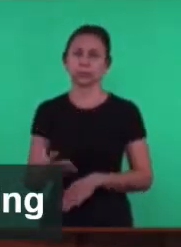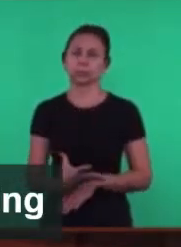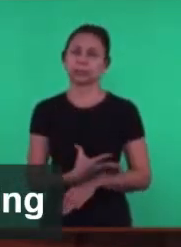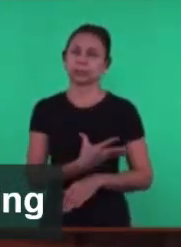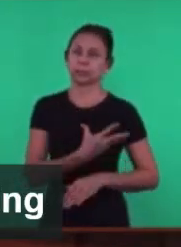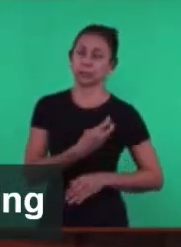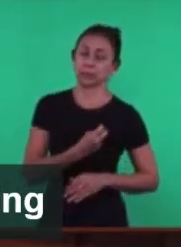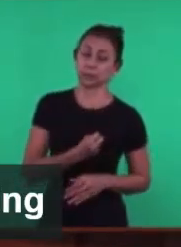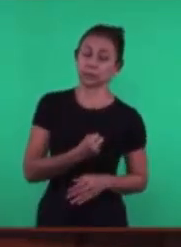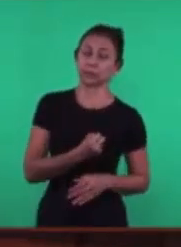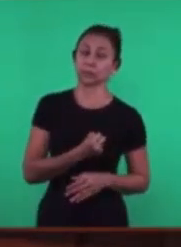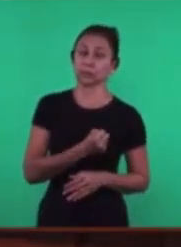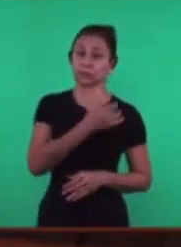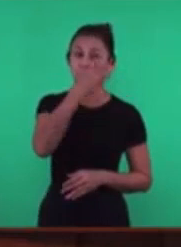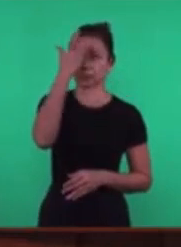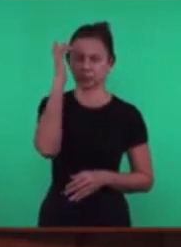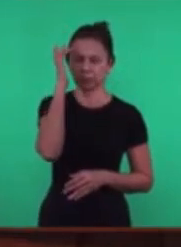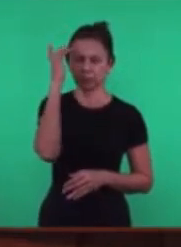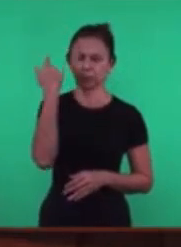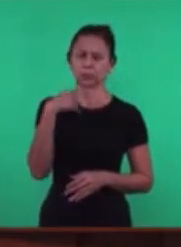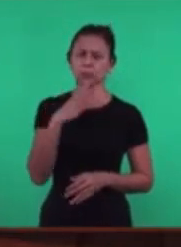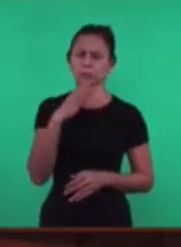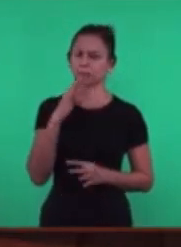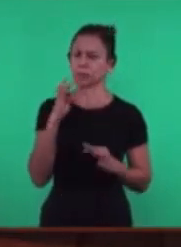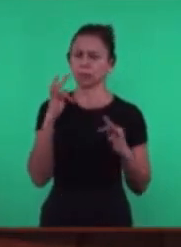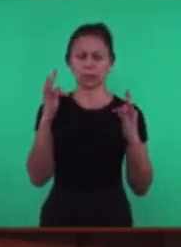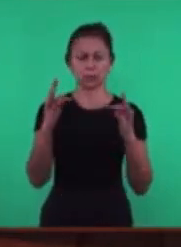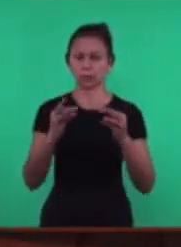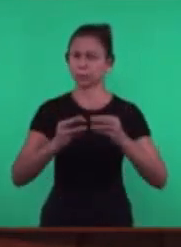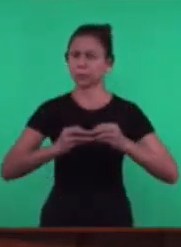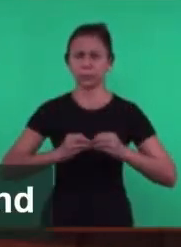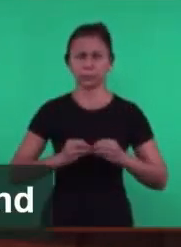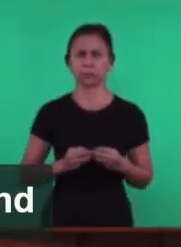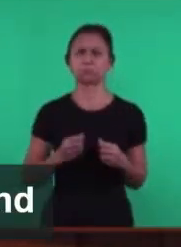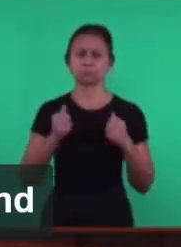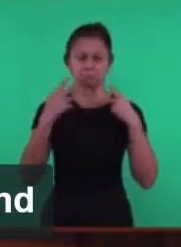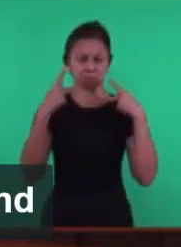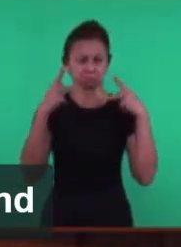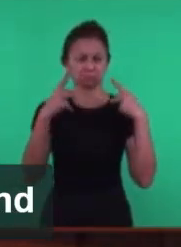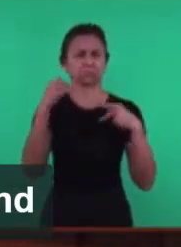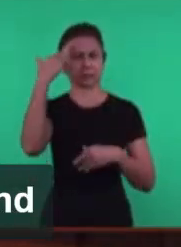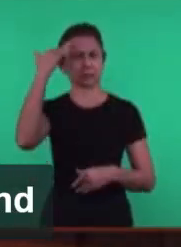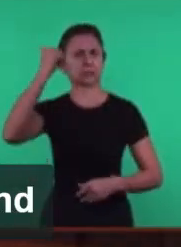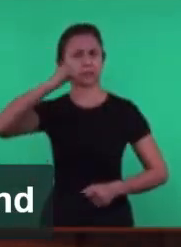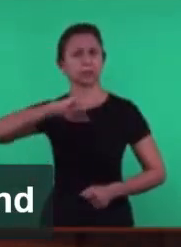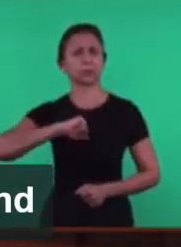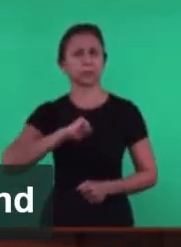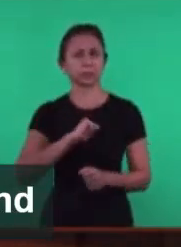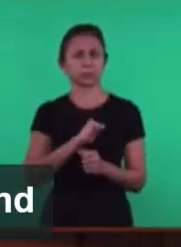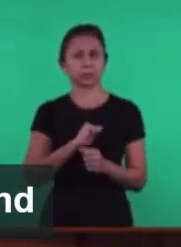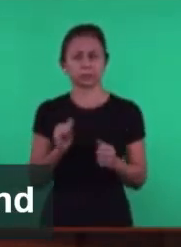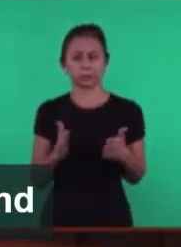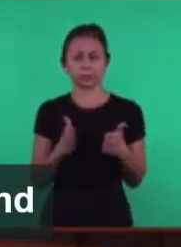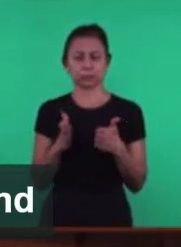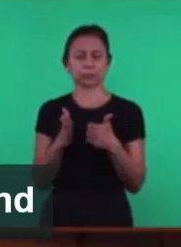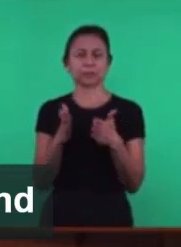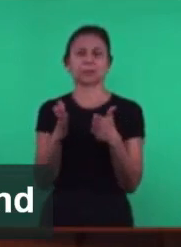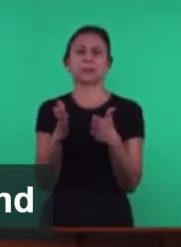Eles sabem Tudo Que fala a respeito Ao caminho Eles sabem Pregar sobre o caminho E eles